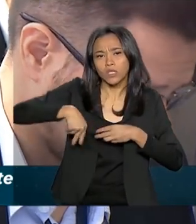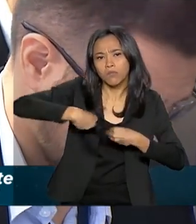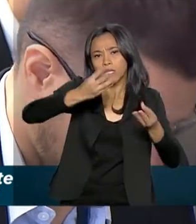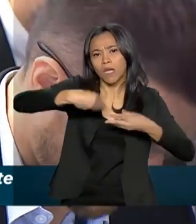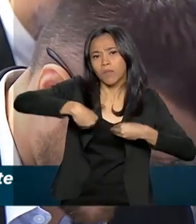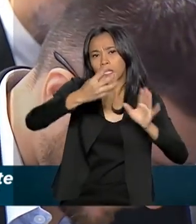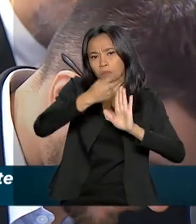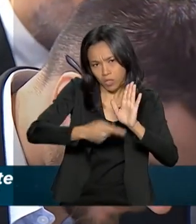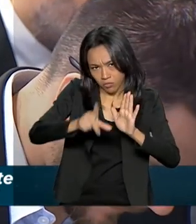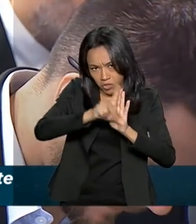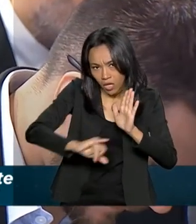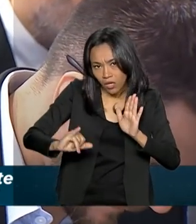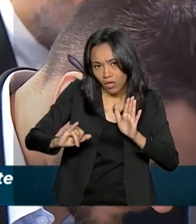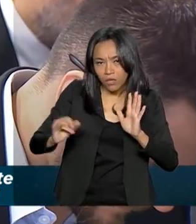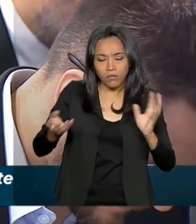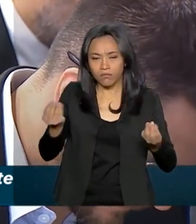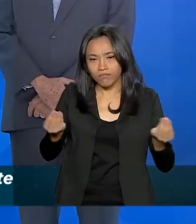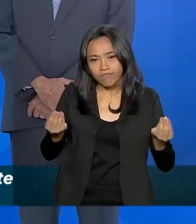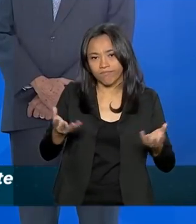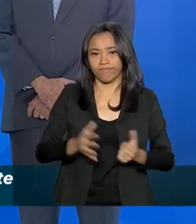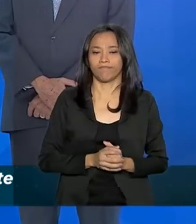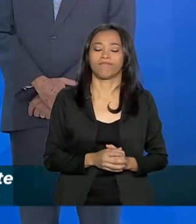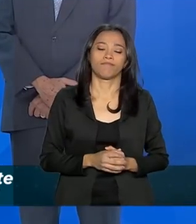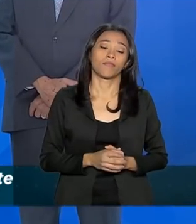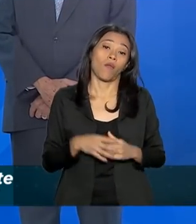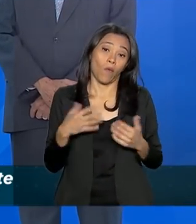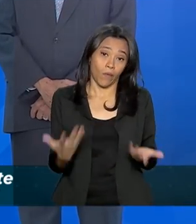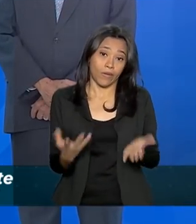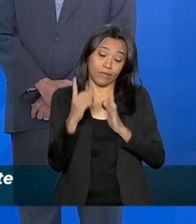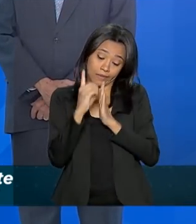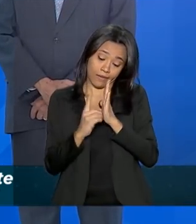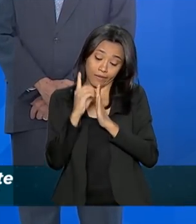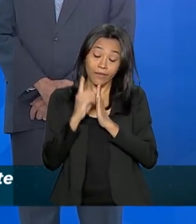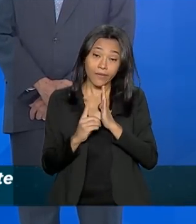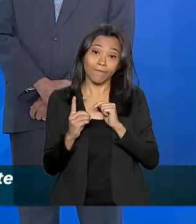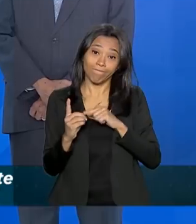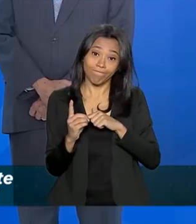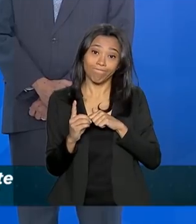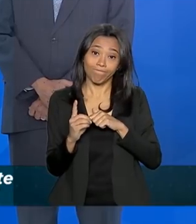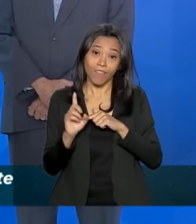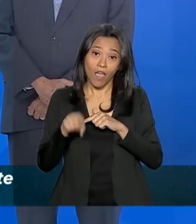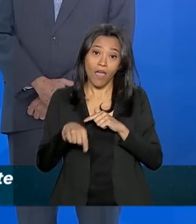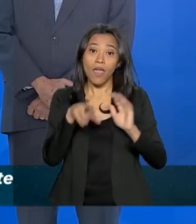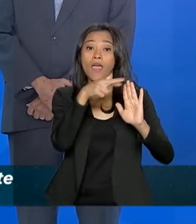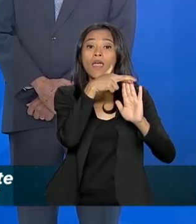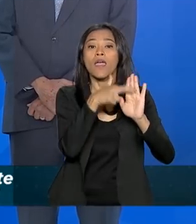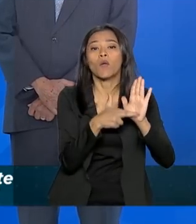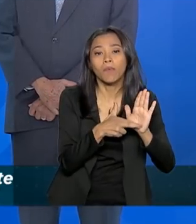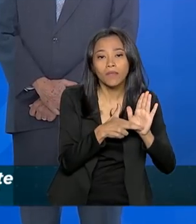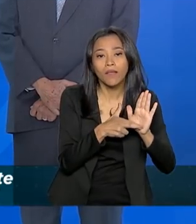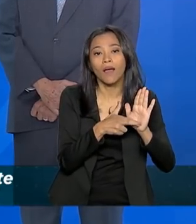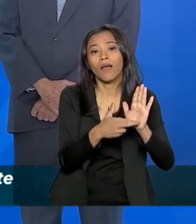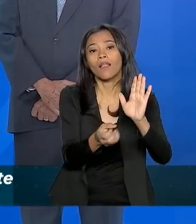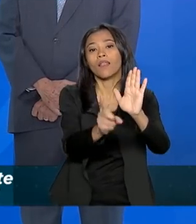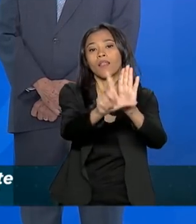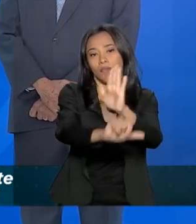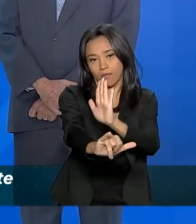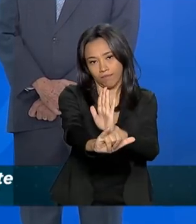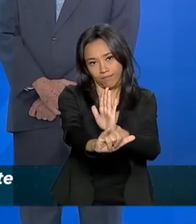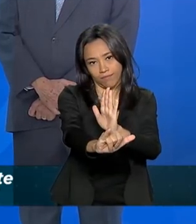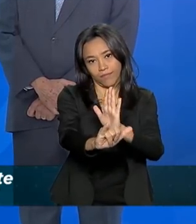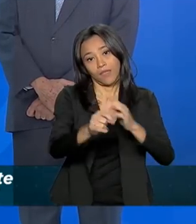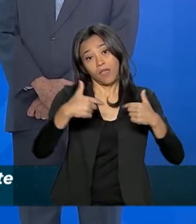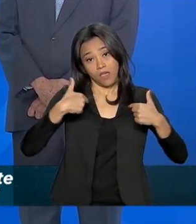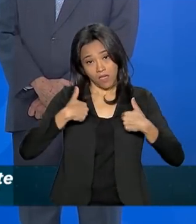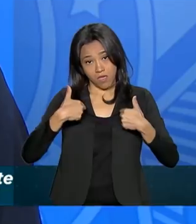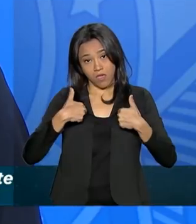Isso vai ser ajustado também? Obrigada. Olha só, decreto é para regulamentar as leis, né? Eu tenho